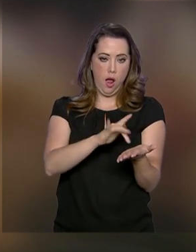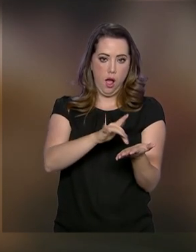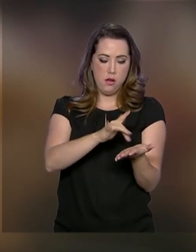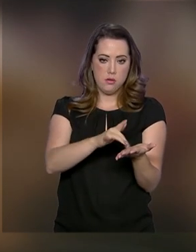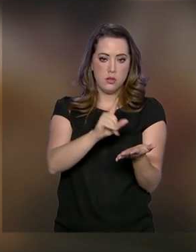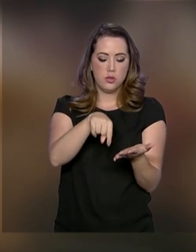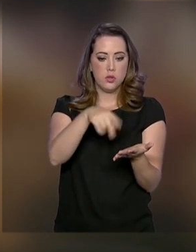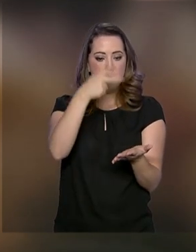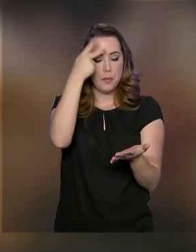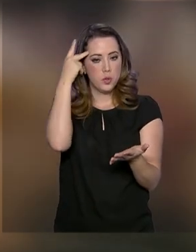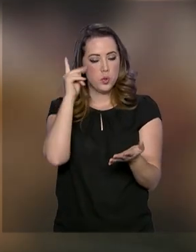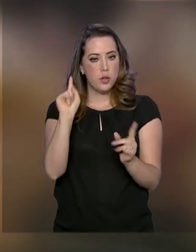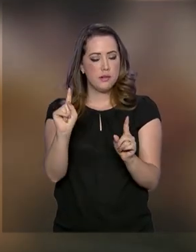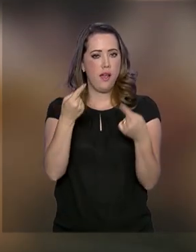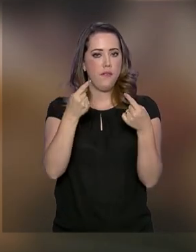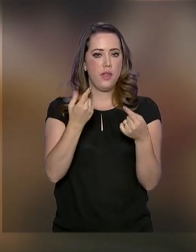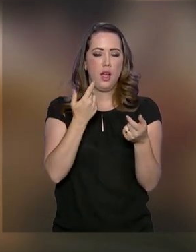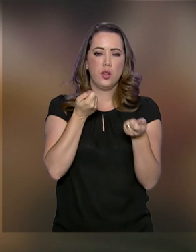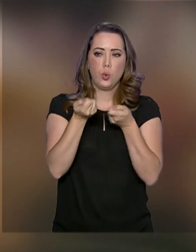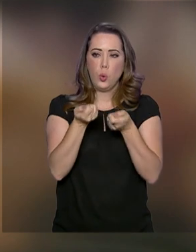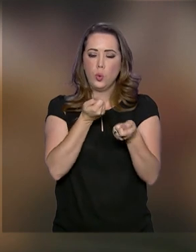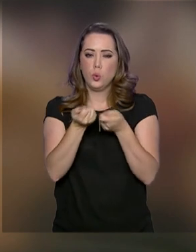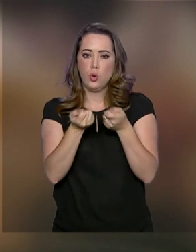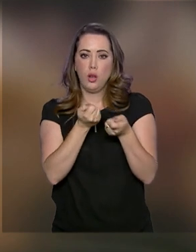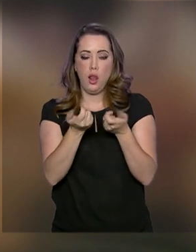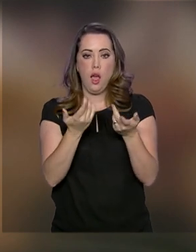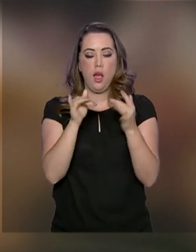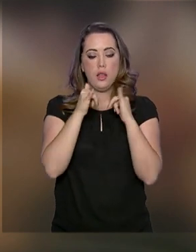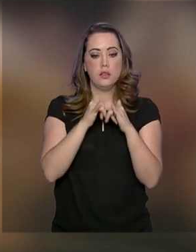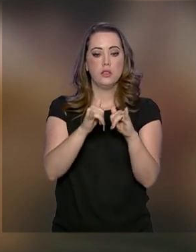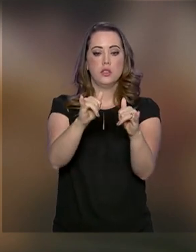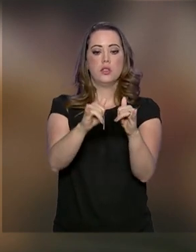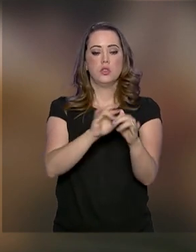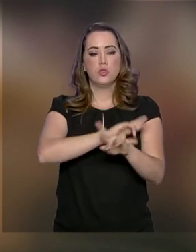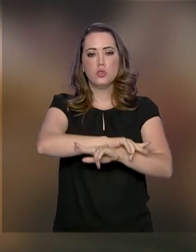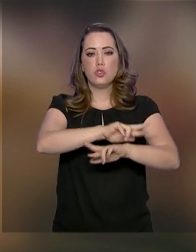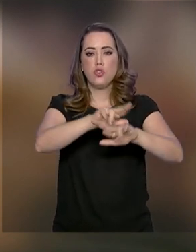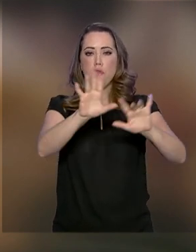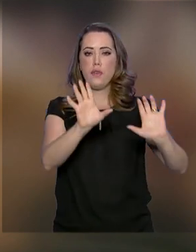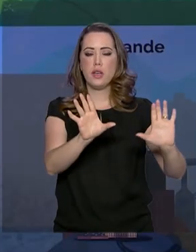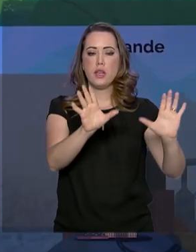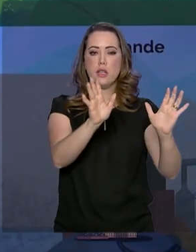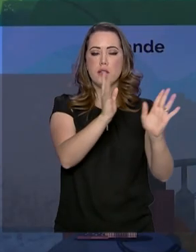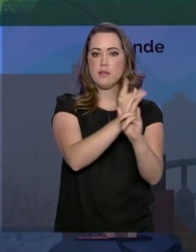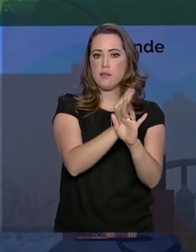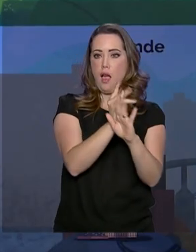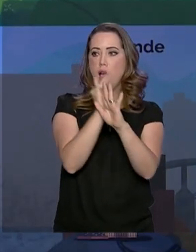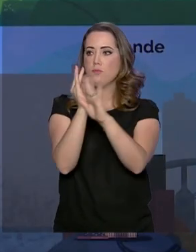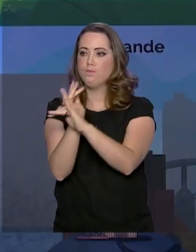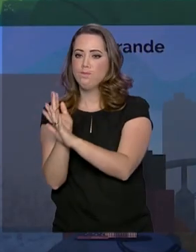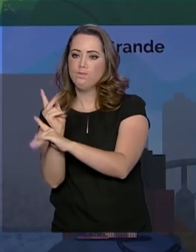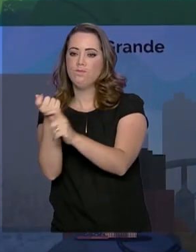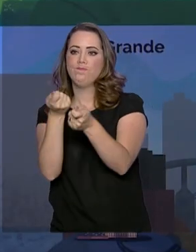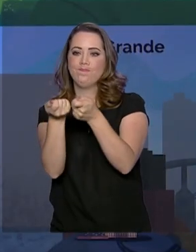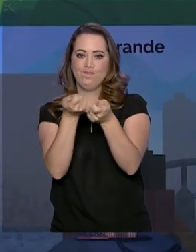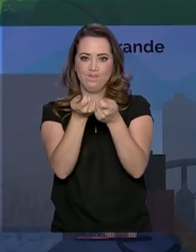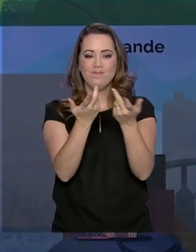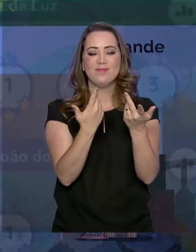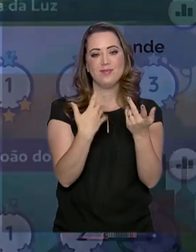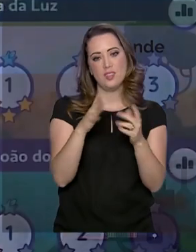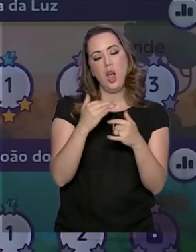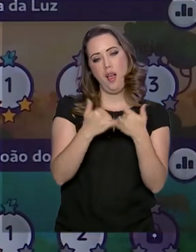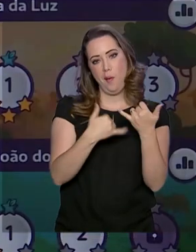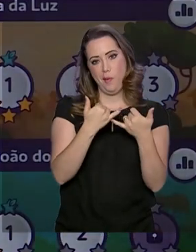é desafiado a gerenciar as demandas de energia em diferentes cidades. É uma maneira divertida